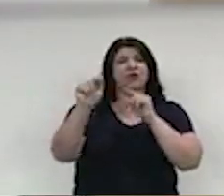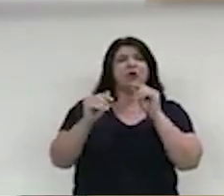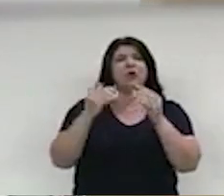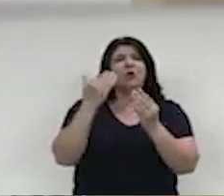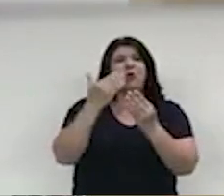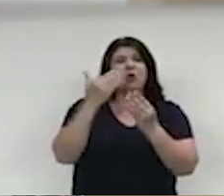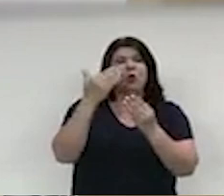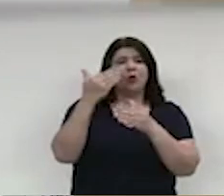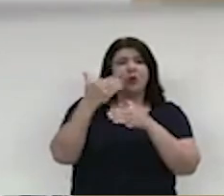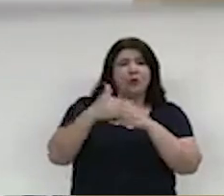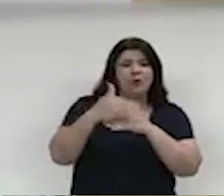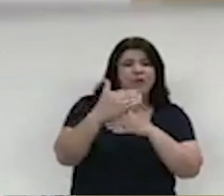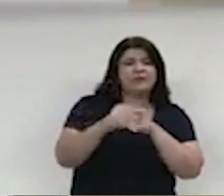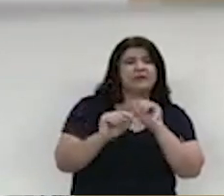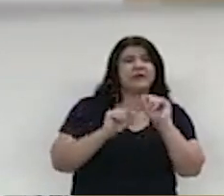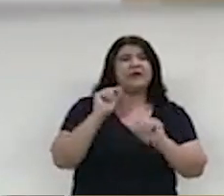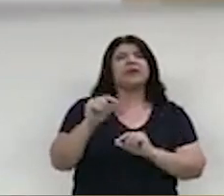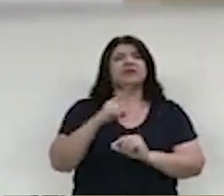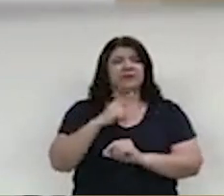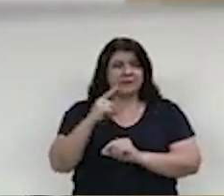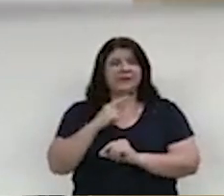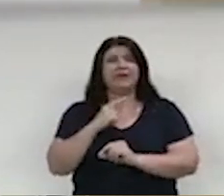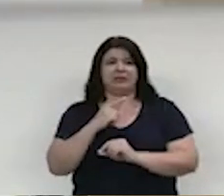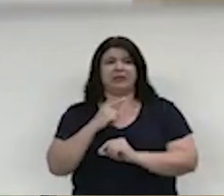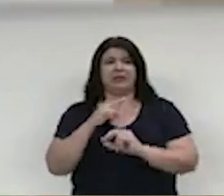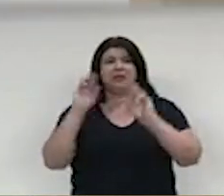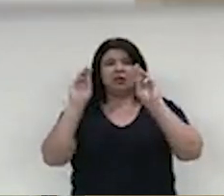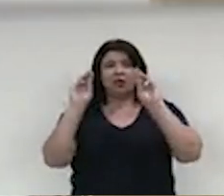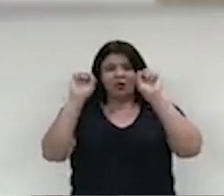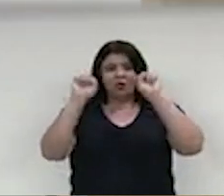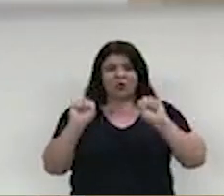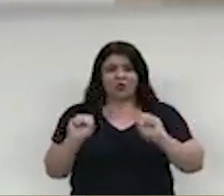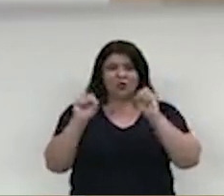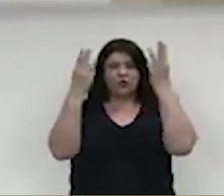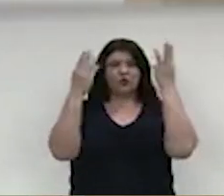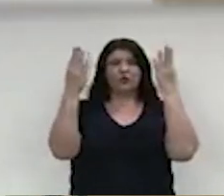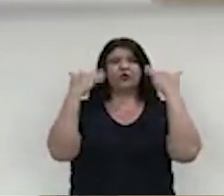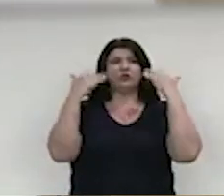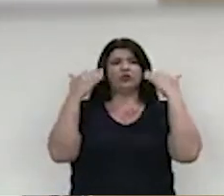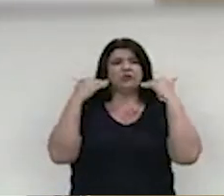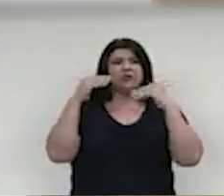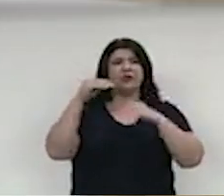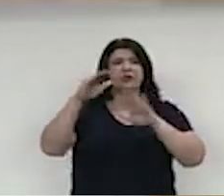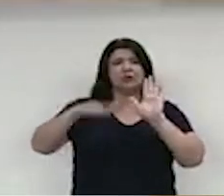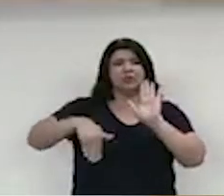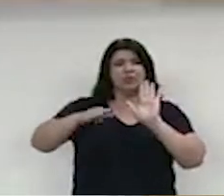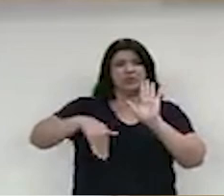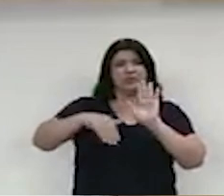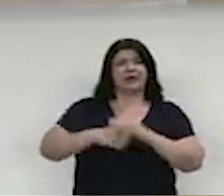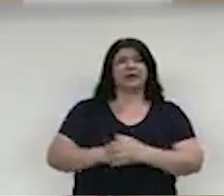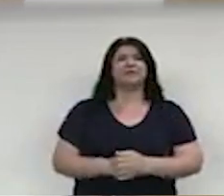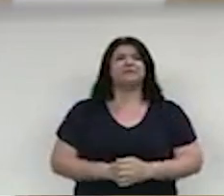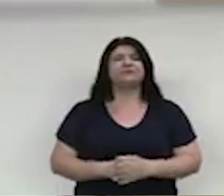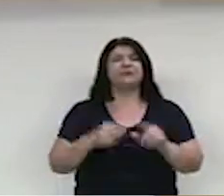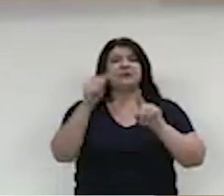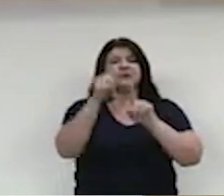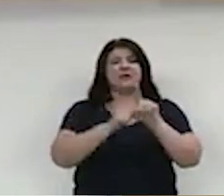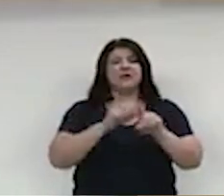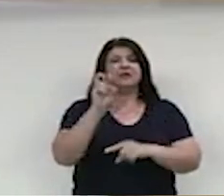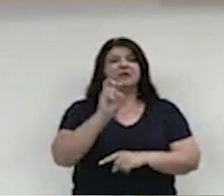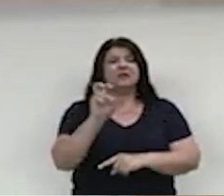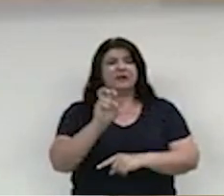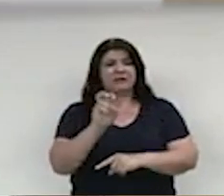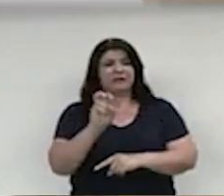Estação Verão Show? Sala Emancipadora Oswaldo Toschi, 5 de setembro, 5 de